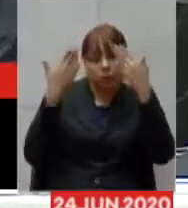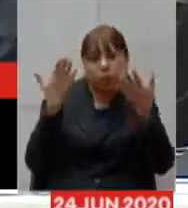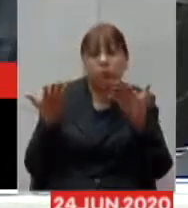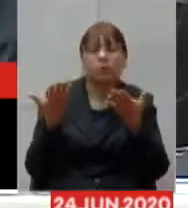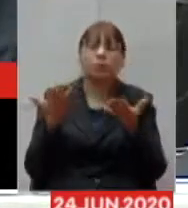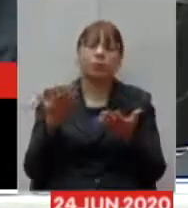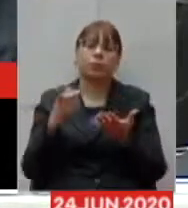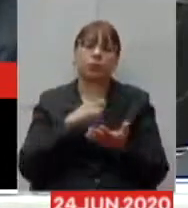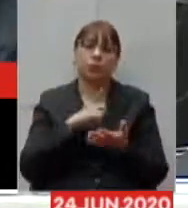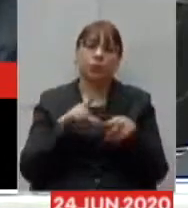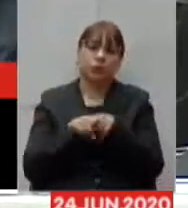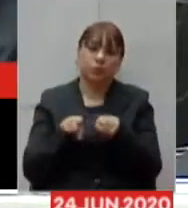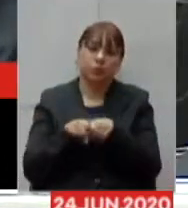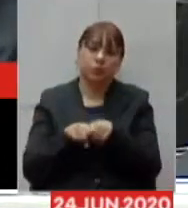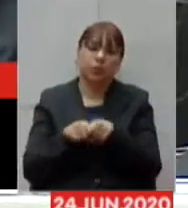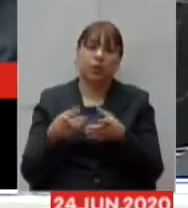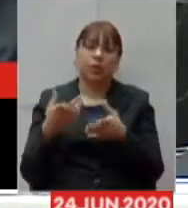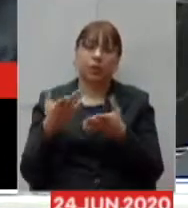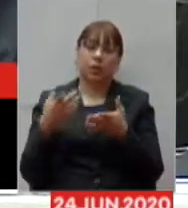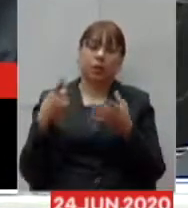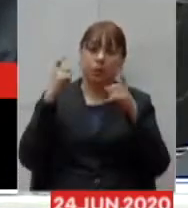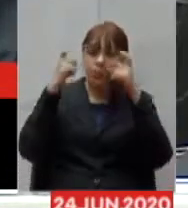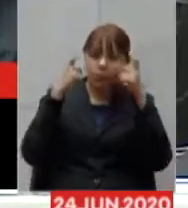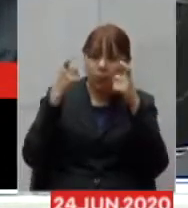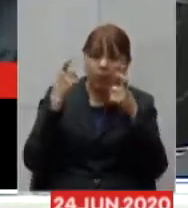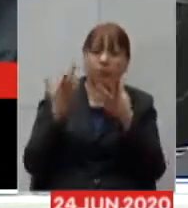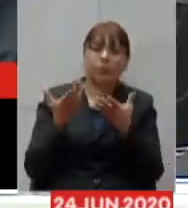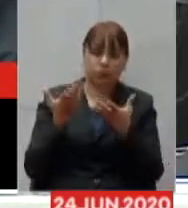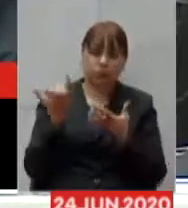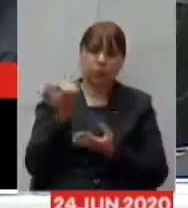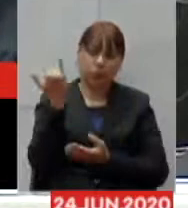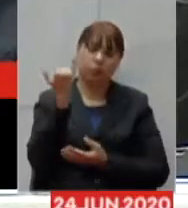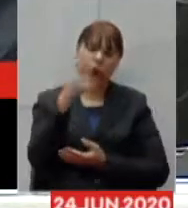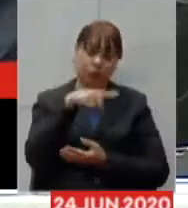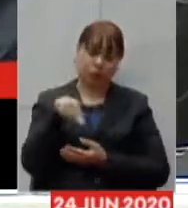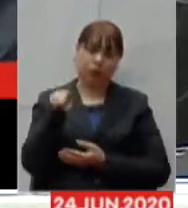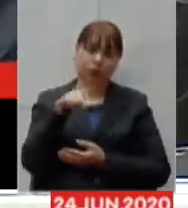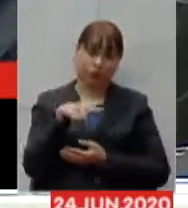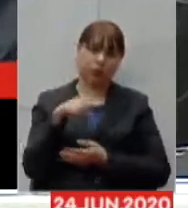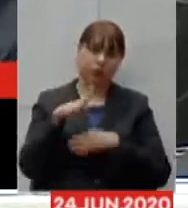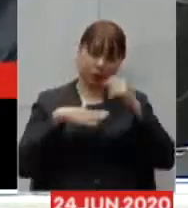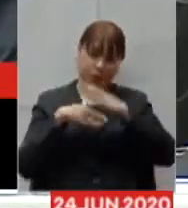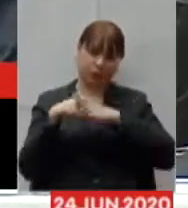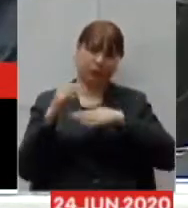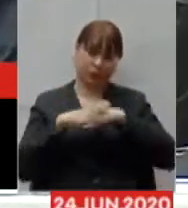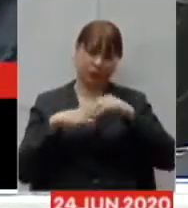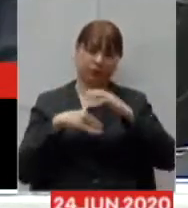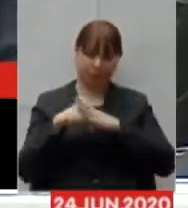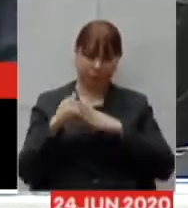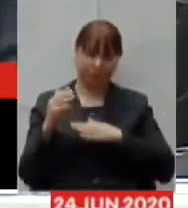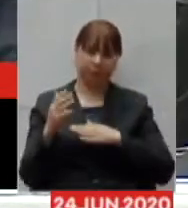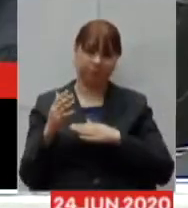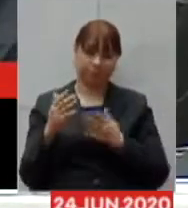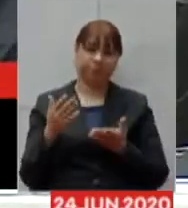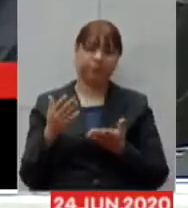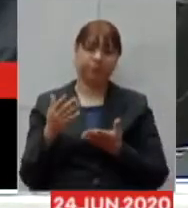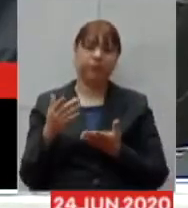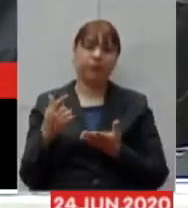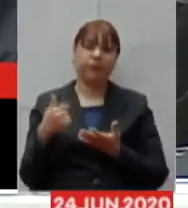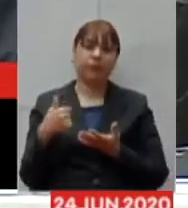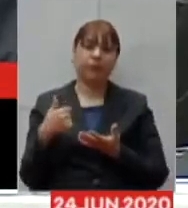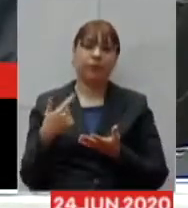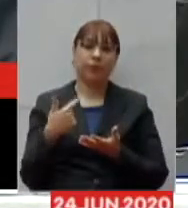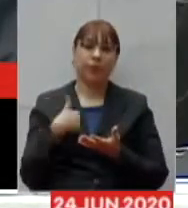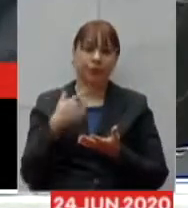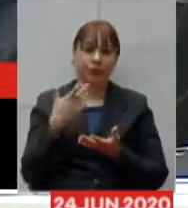nós temos uma preocupação muito grande com esses profissionais e eu voltei aqui porque eu